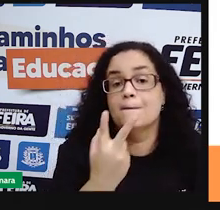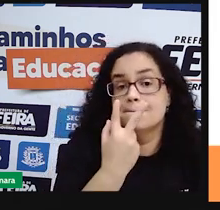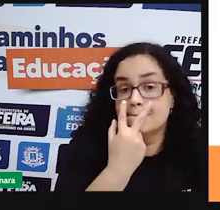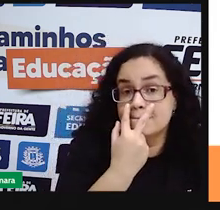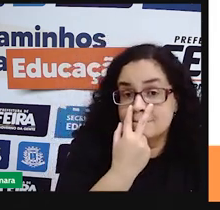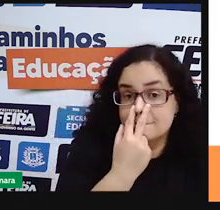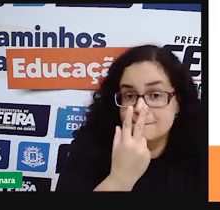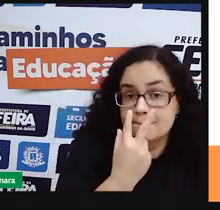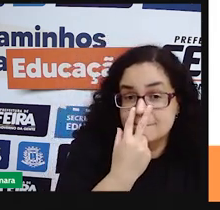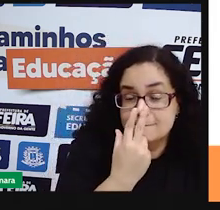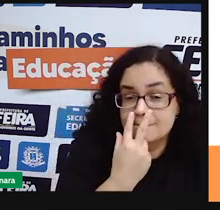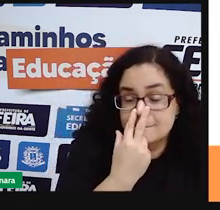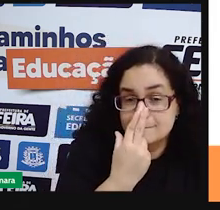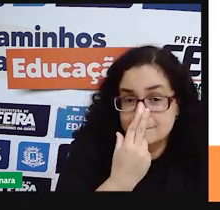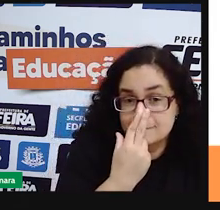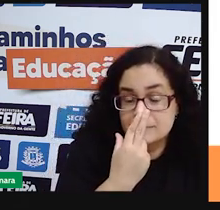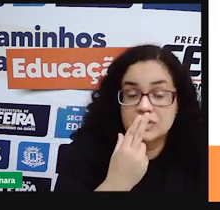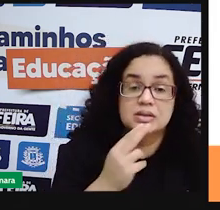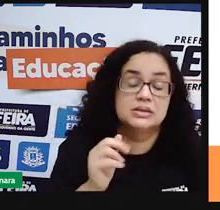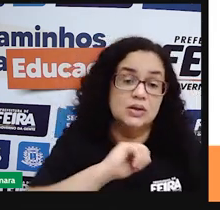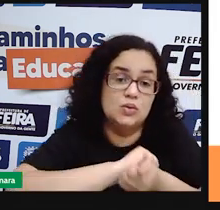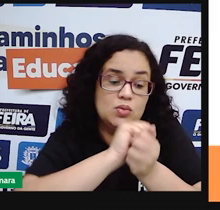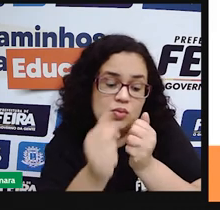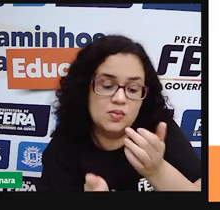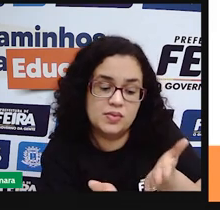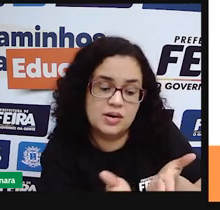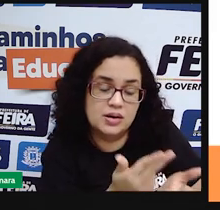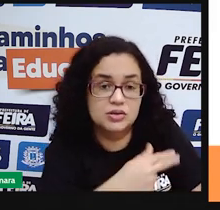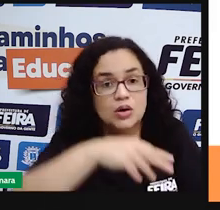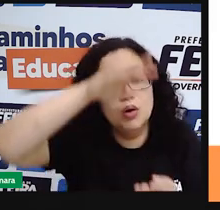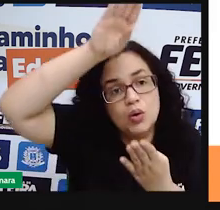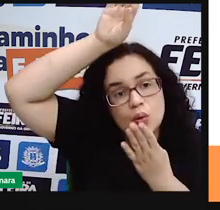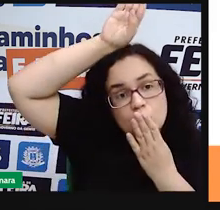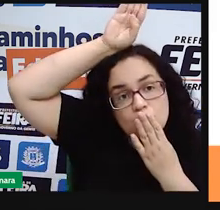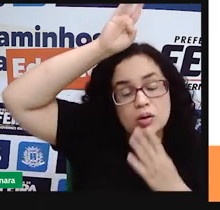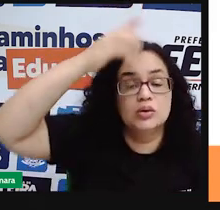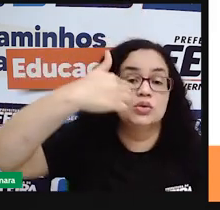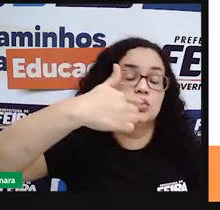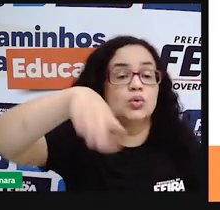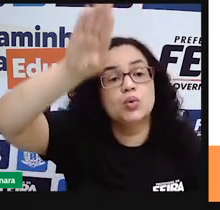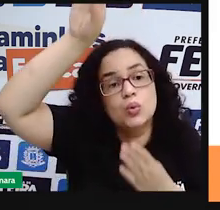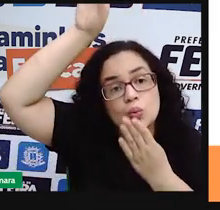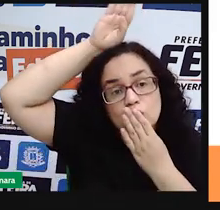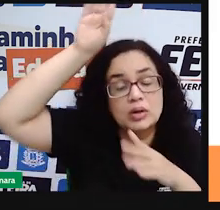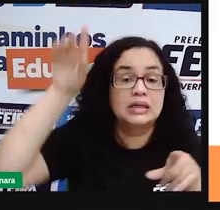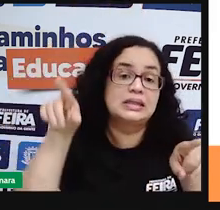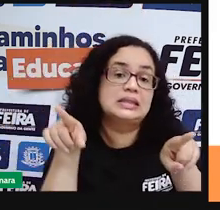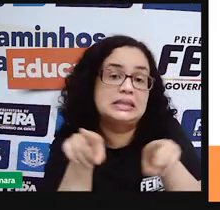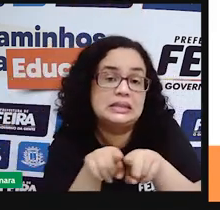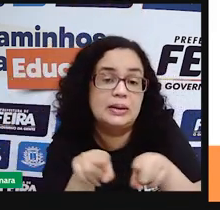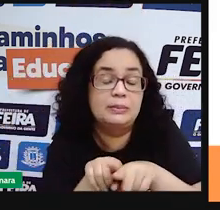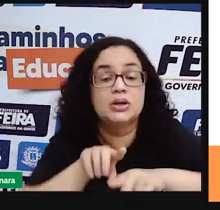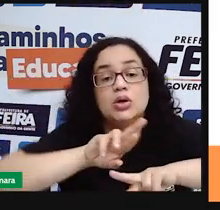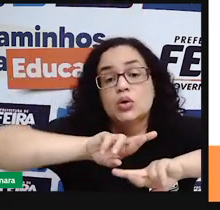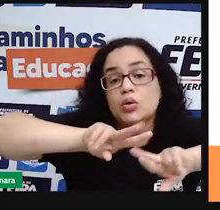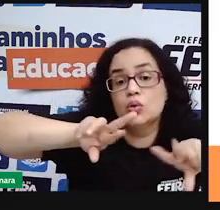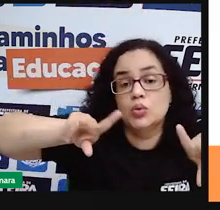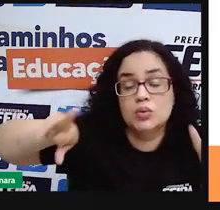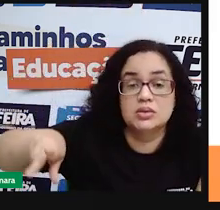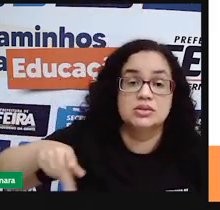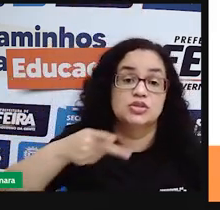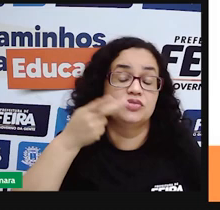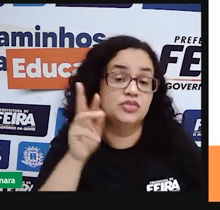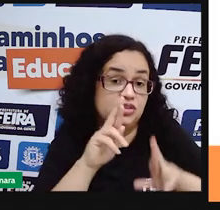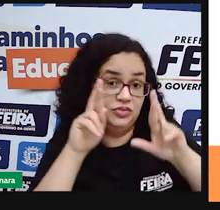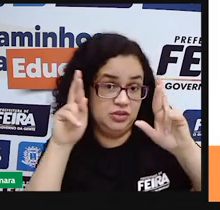relacionam entre uma comunidade indígena e outra e existem também algumas coisas que são bem diferentes